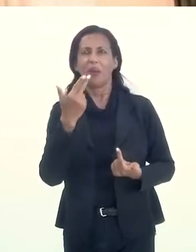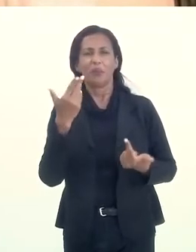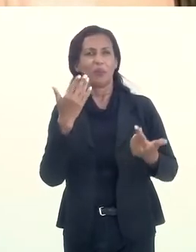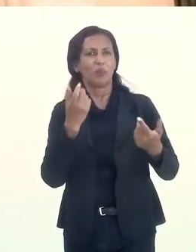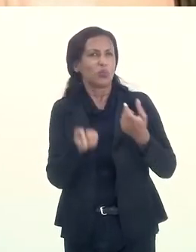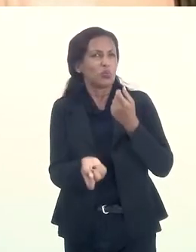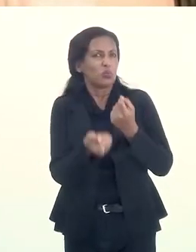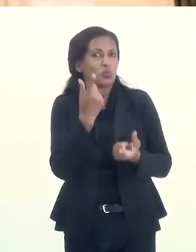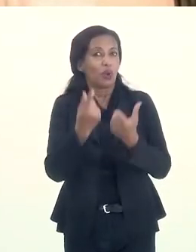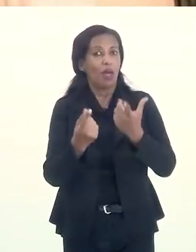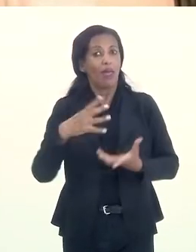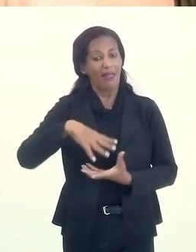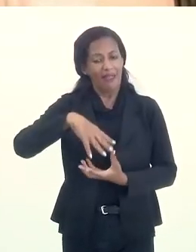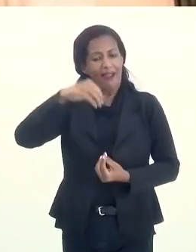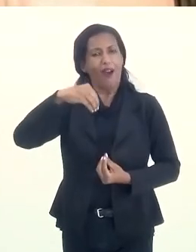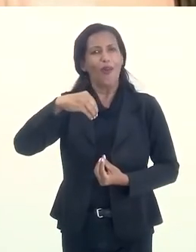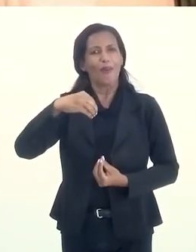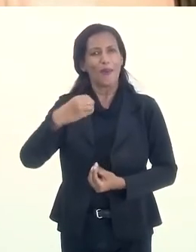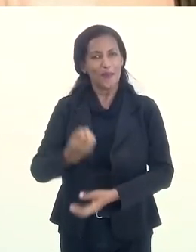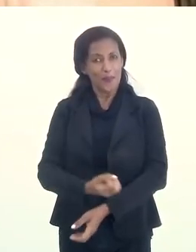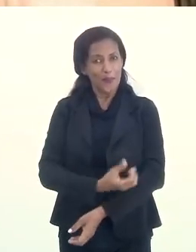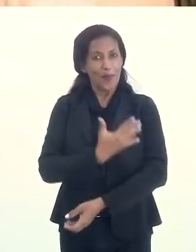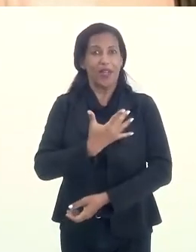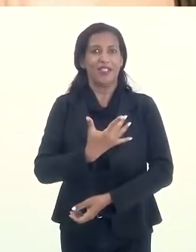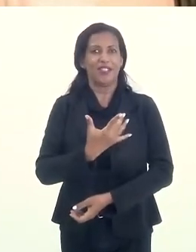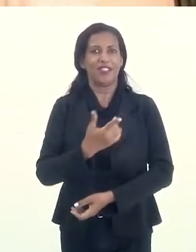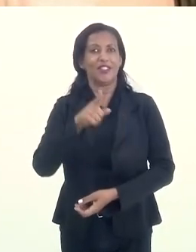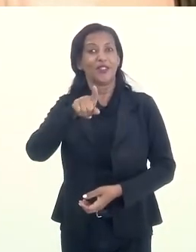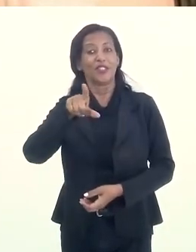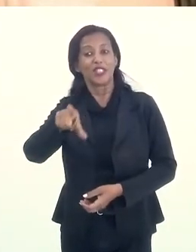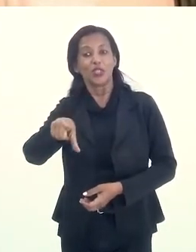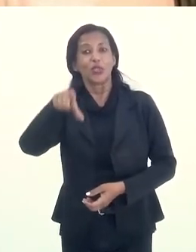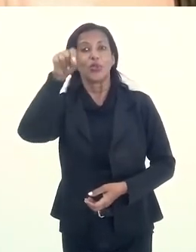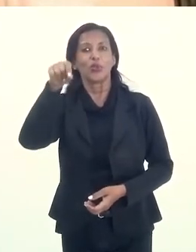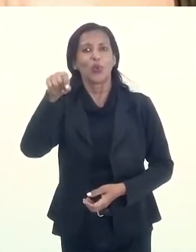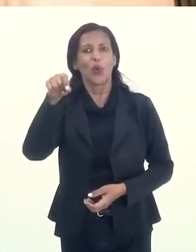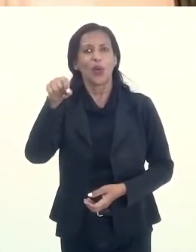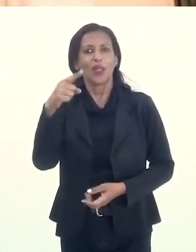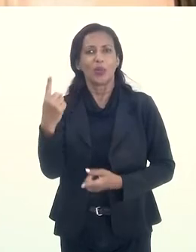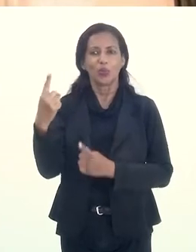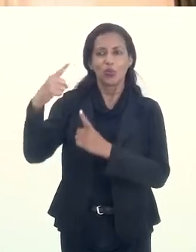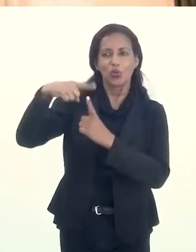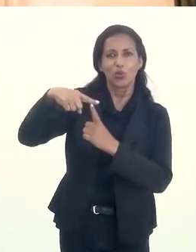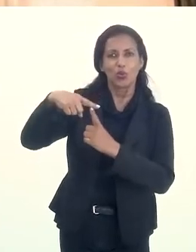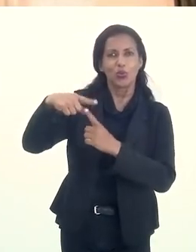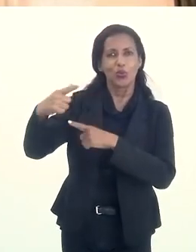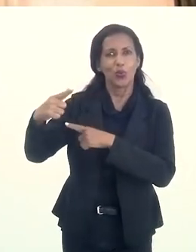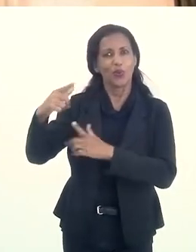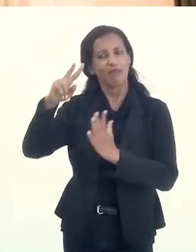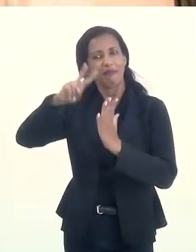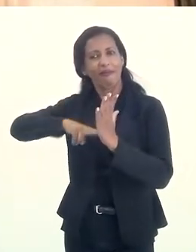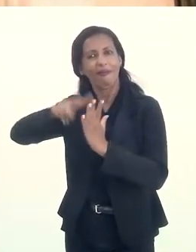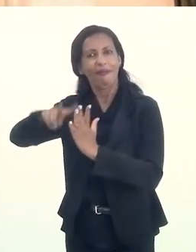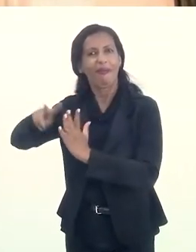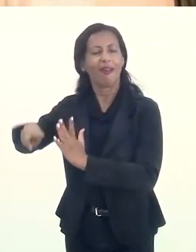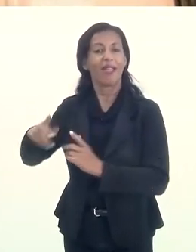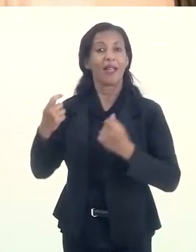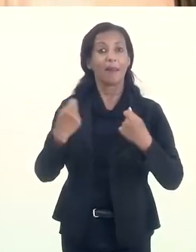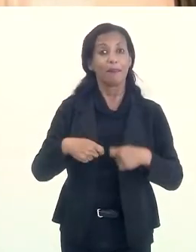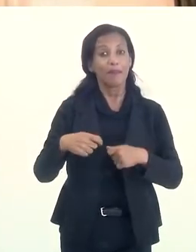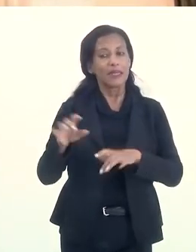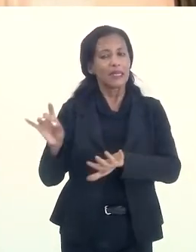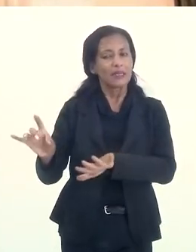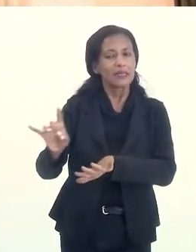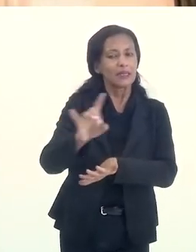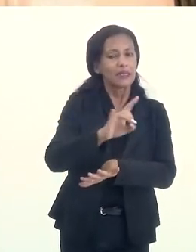açúcar. Isso é uma poética. Quer dizer, a pessoa elege um tipo de obra que é bom. Ela